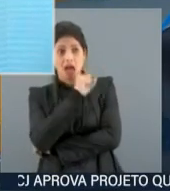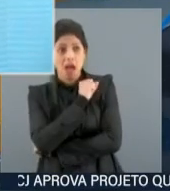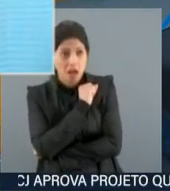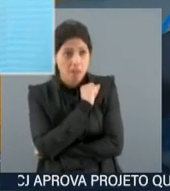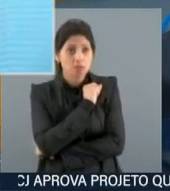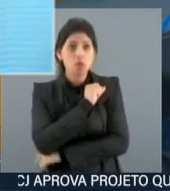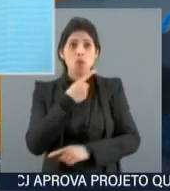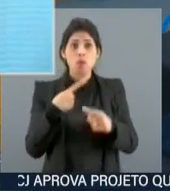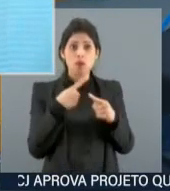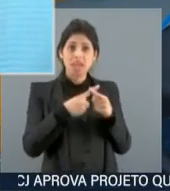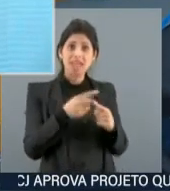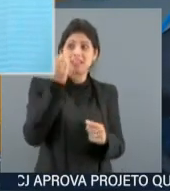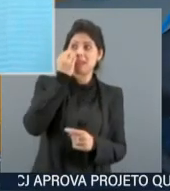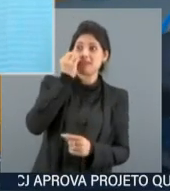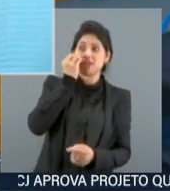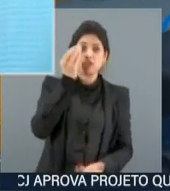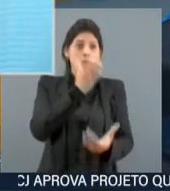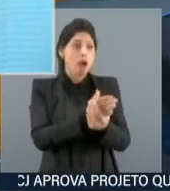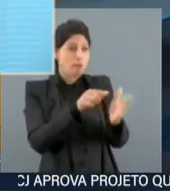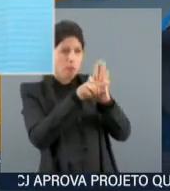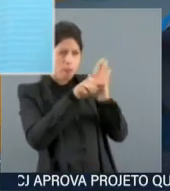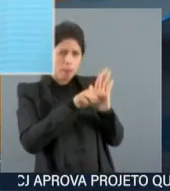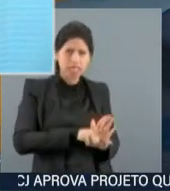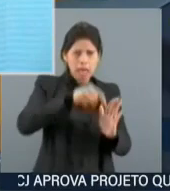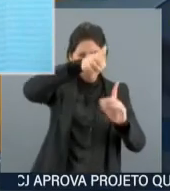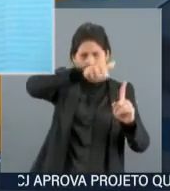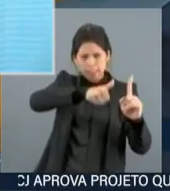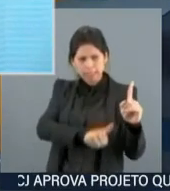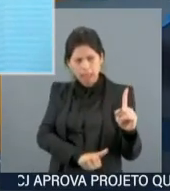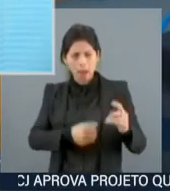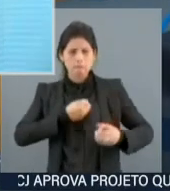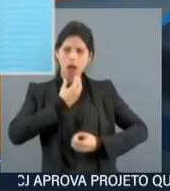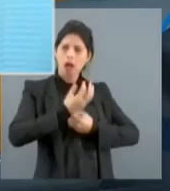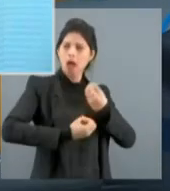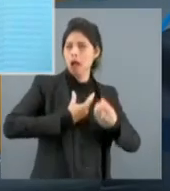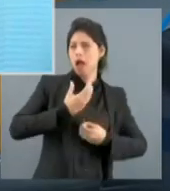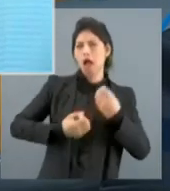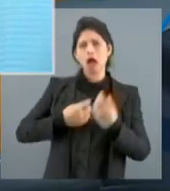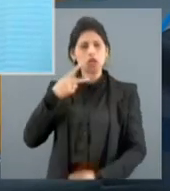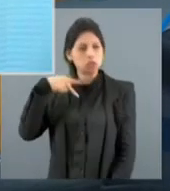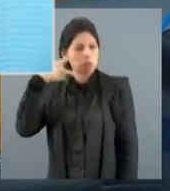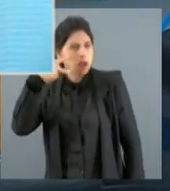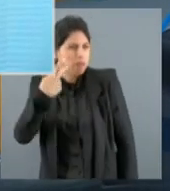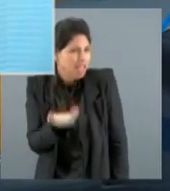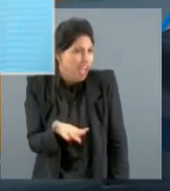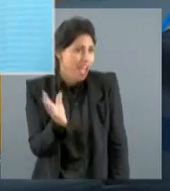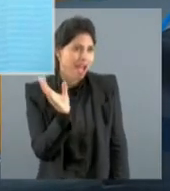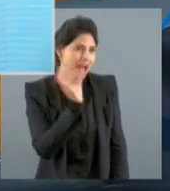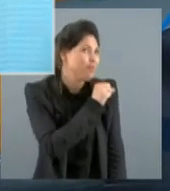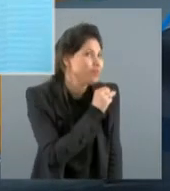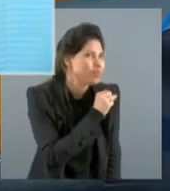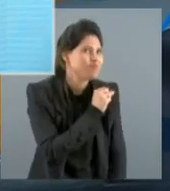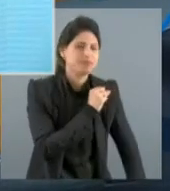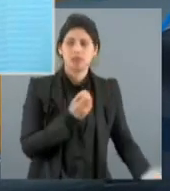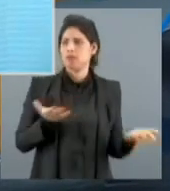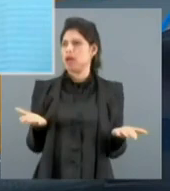que traria uma sequência de como seria para aplicar um golpe de Estado aqui no Brasil. E aí, o que ele menciona, Fábio